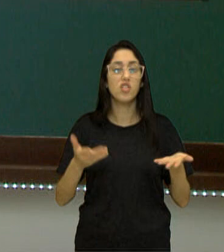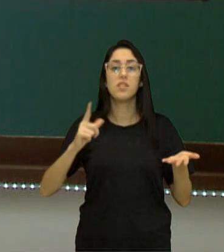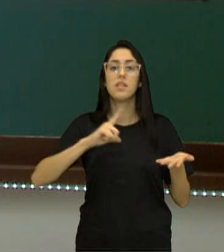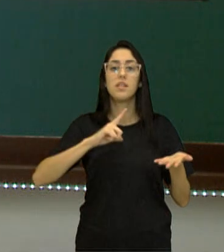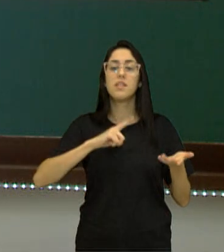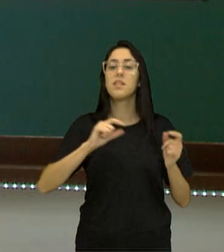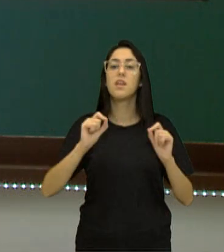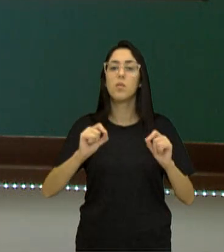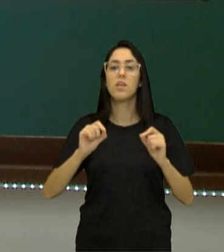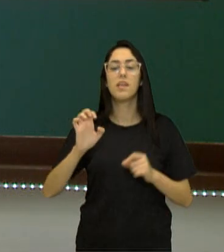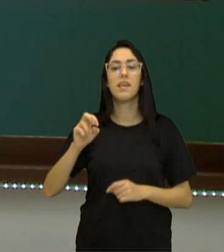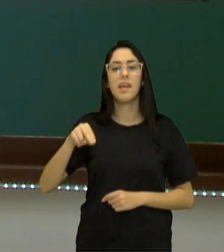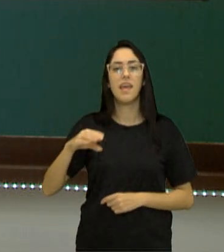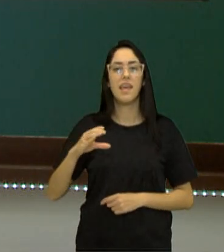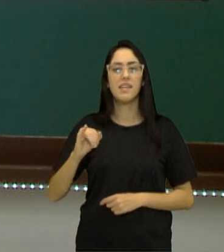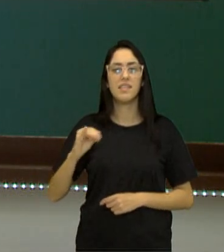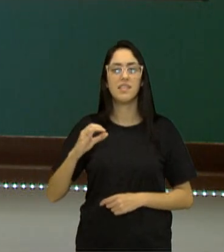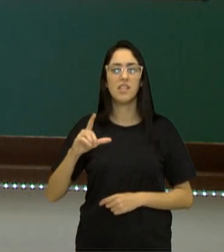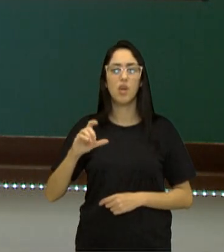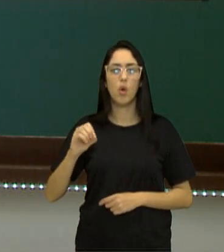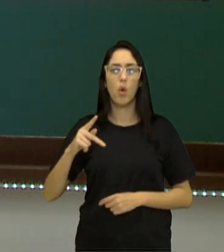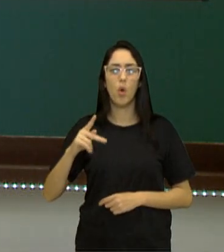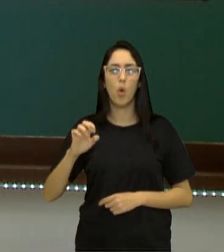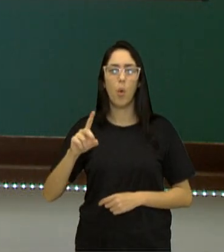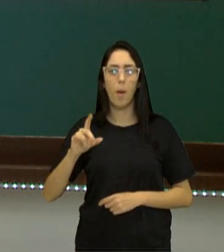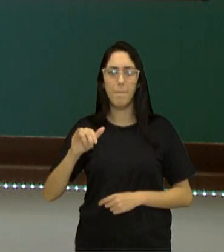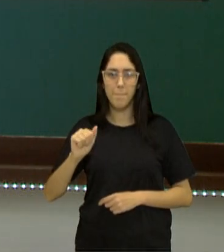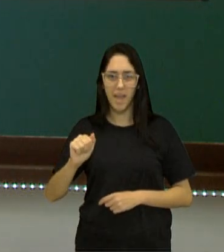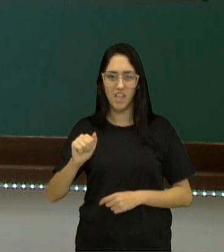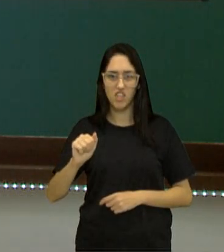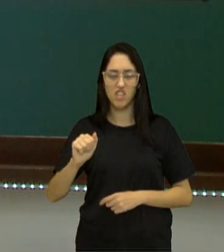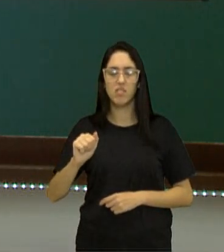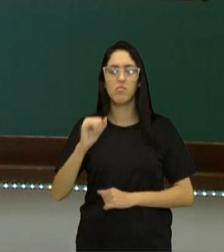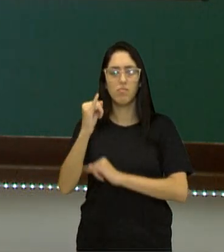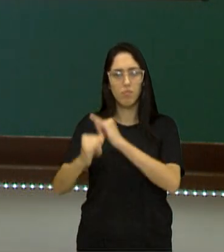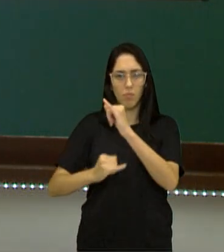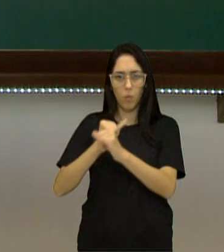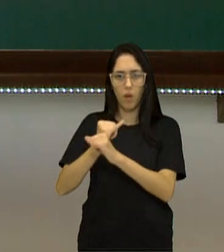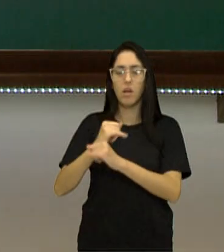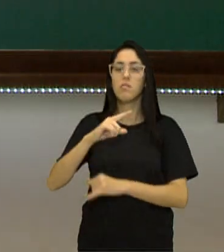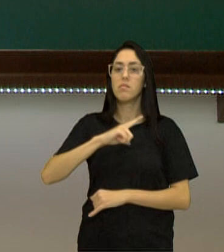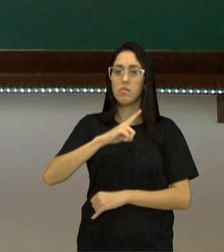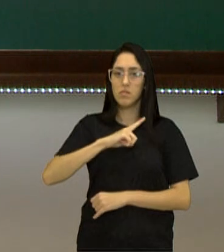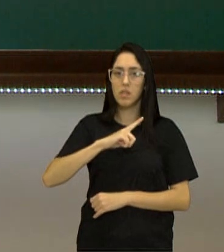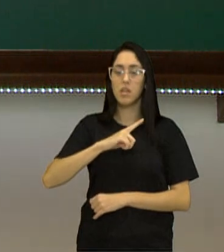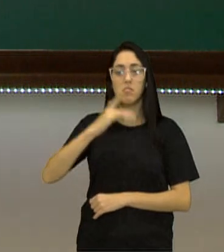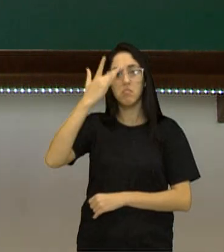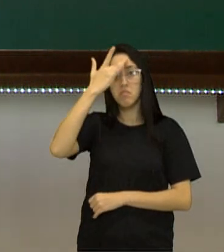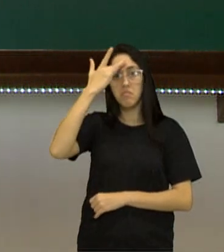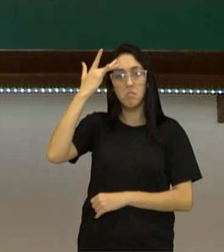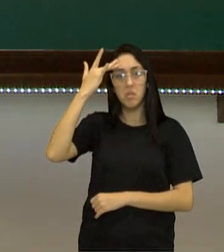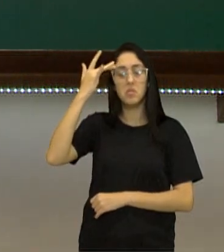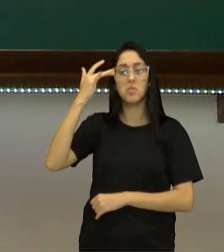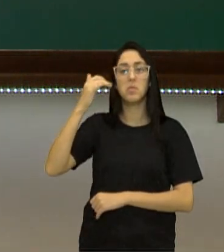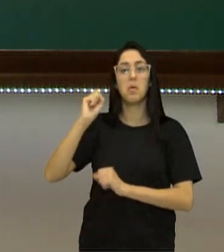enciclopédias online. E essas enciclopédias online, elas são colaborativas, algumas delas. Eu vou,